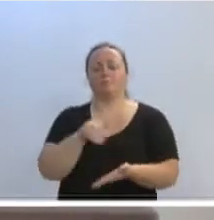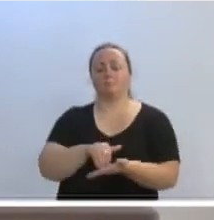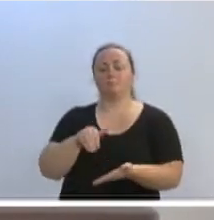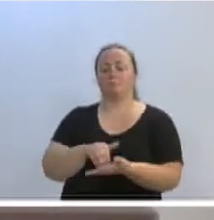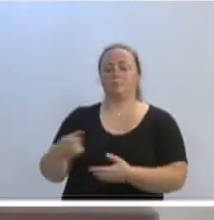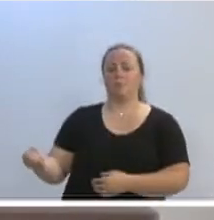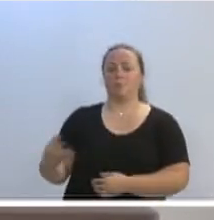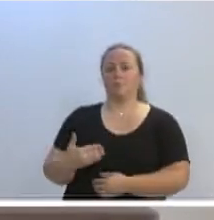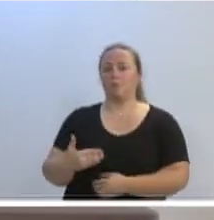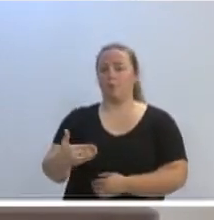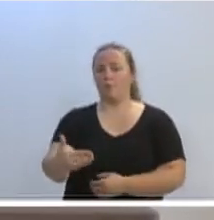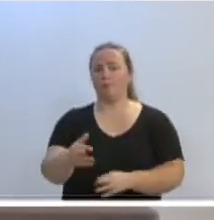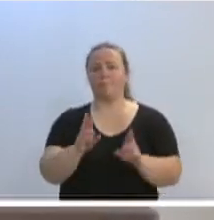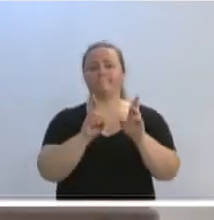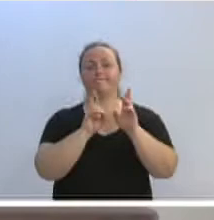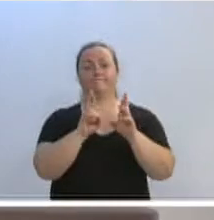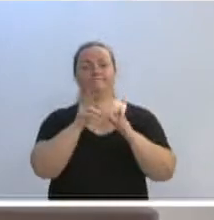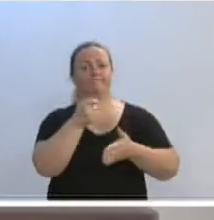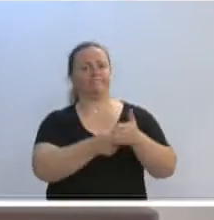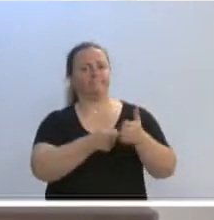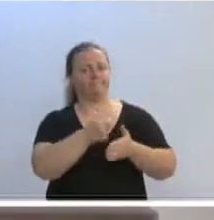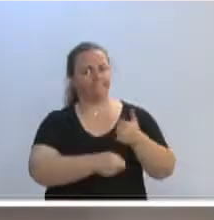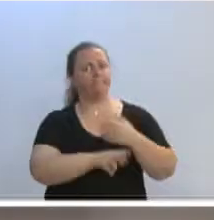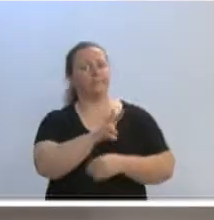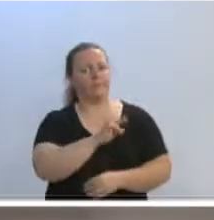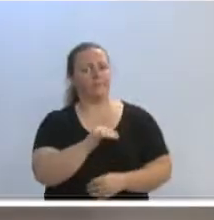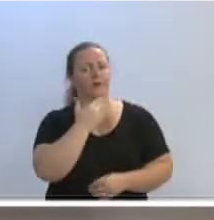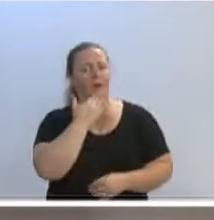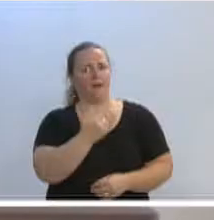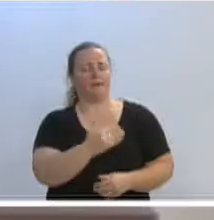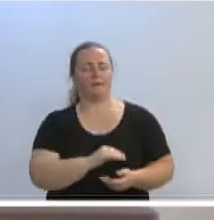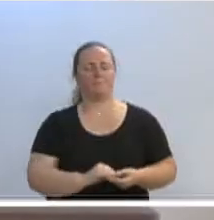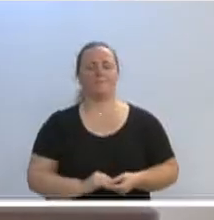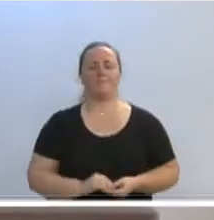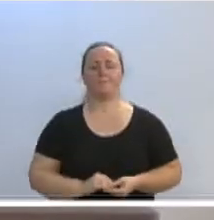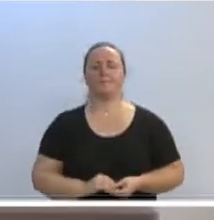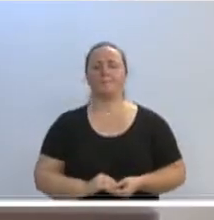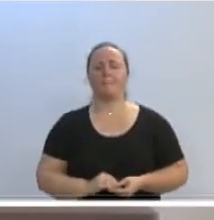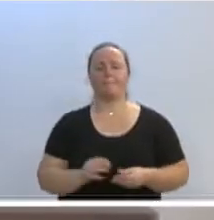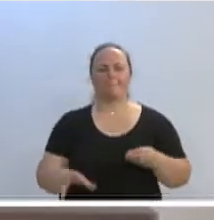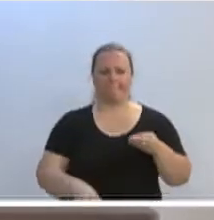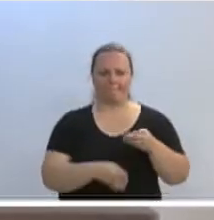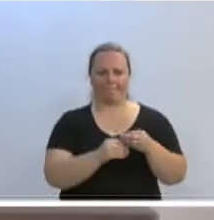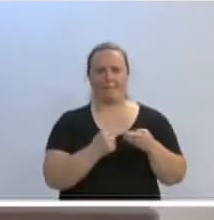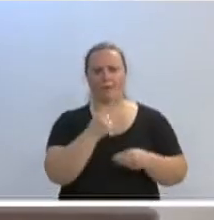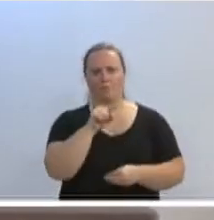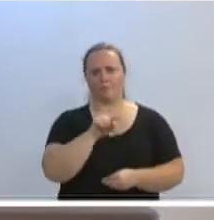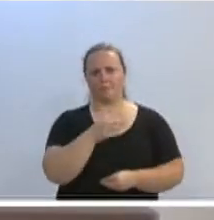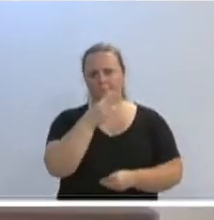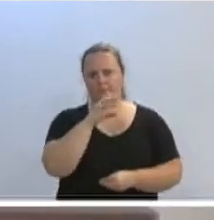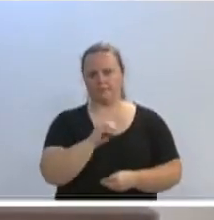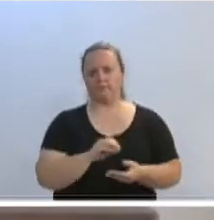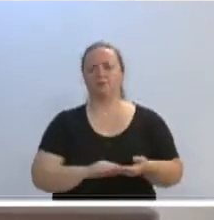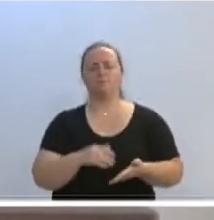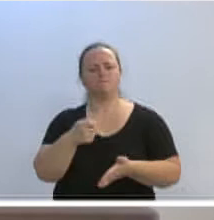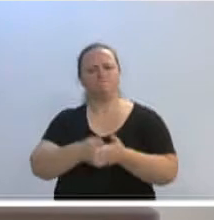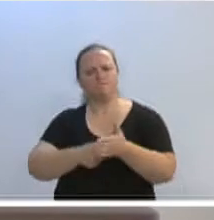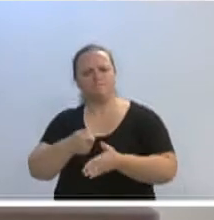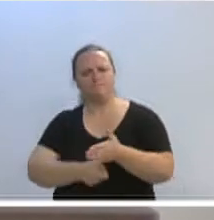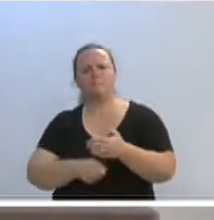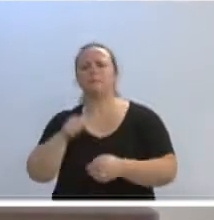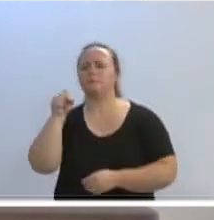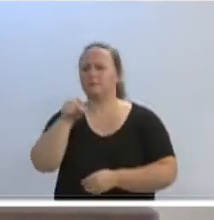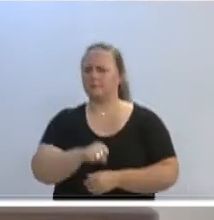muito cobrado. Presidente, concede mais um minuto e meio, por favor. Mais um minuto e meio. Então, vai ser muito cobrado, pode ter certeza, pela Frente Parlamentar de